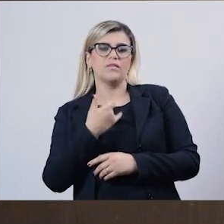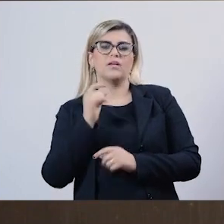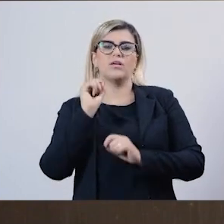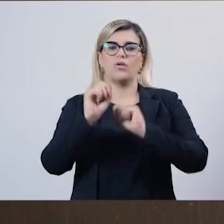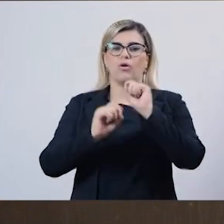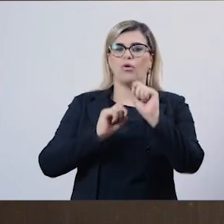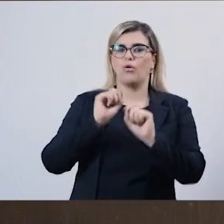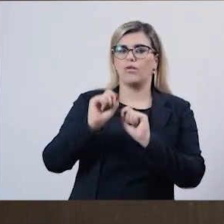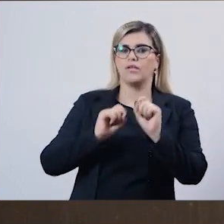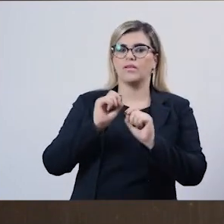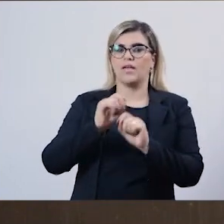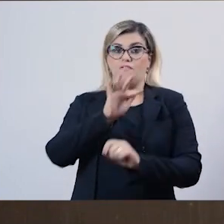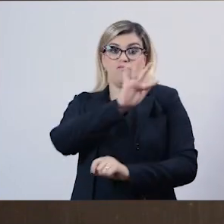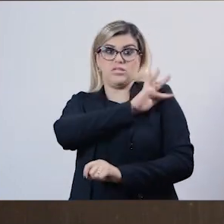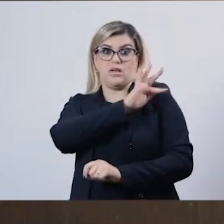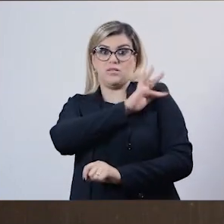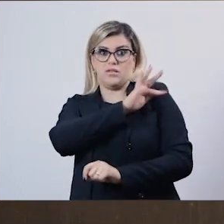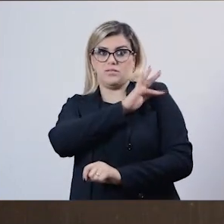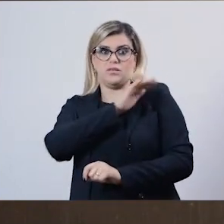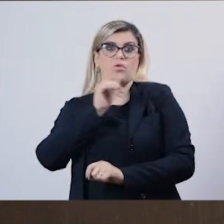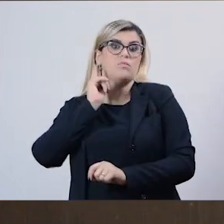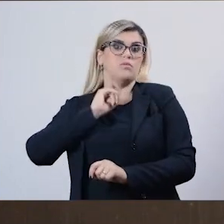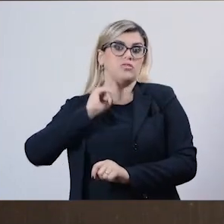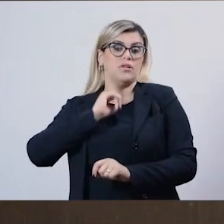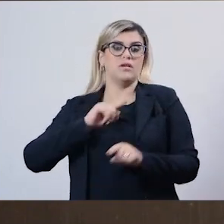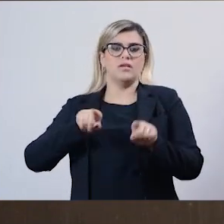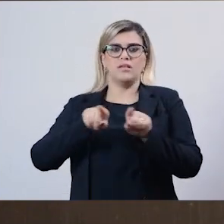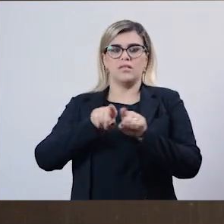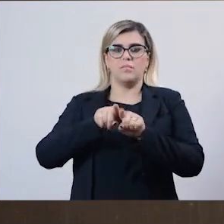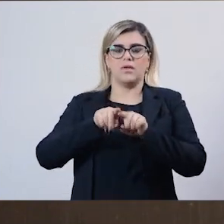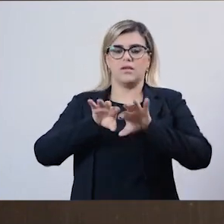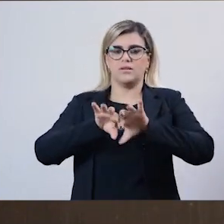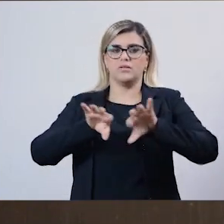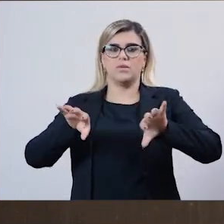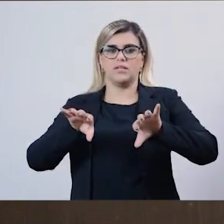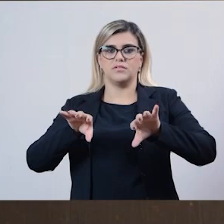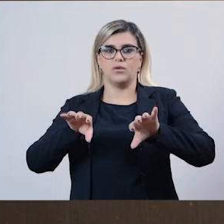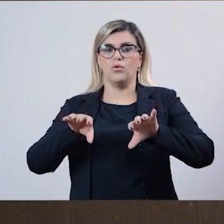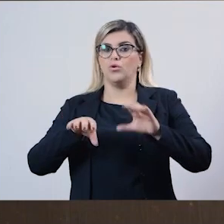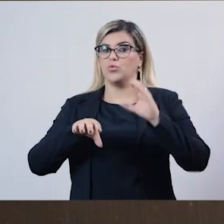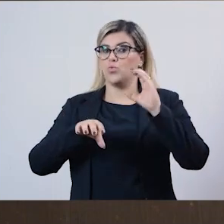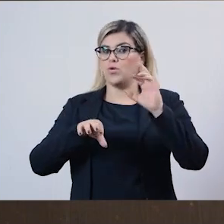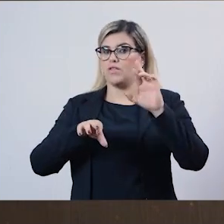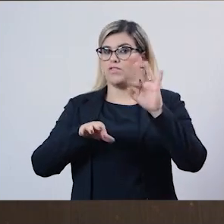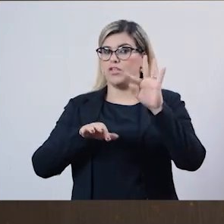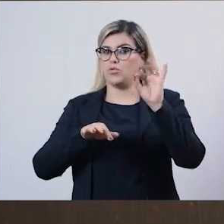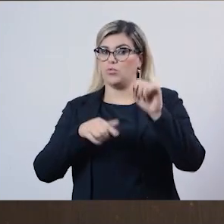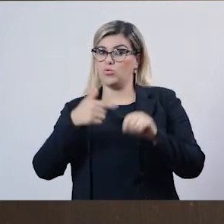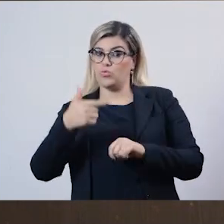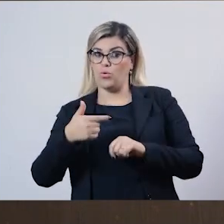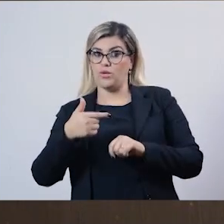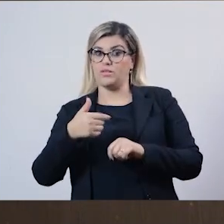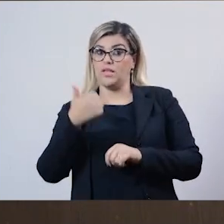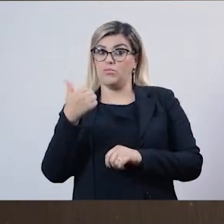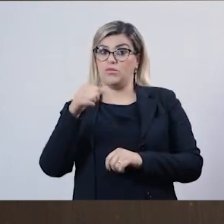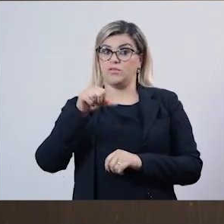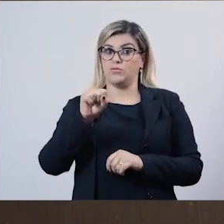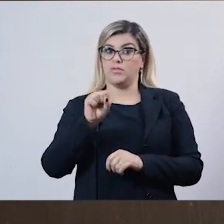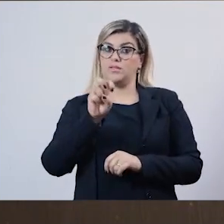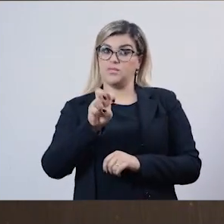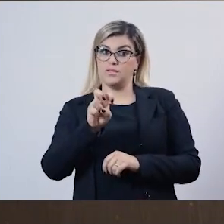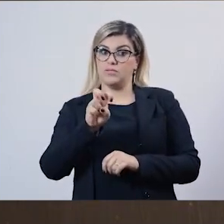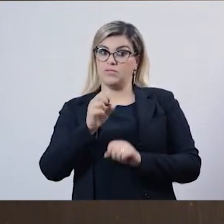primeiras fiscalizações no Estado e o processo de desmembramento do Crefito 2, que resultou em 1985